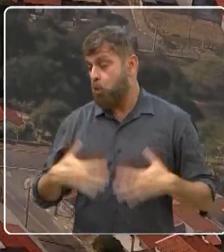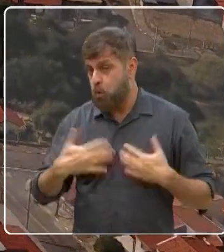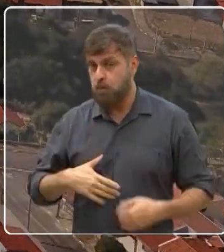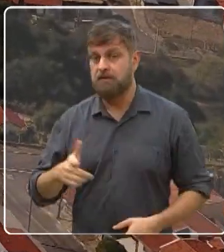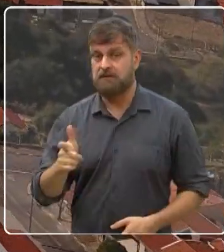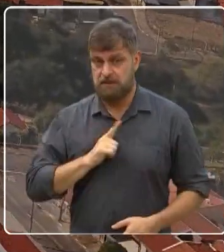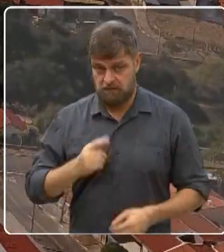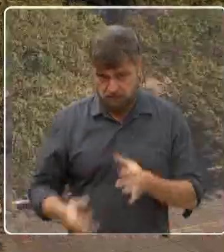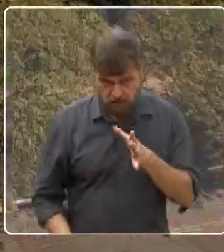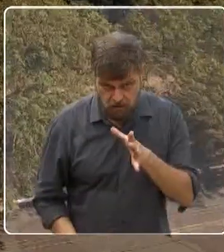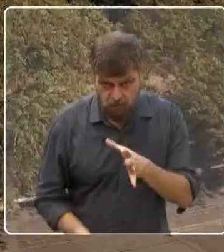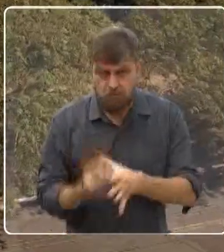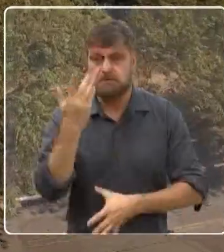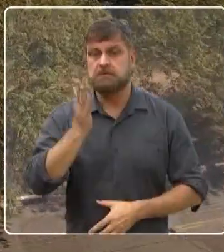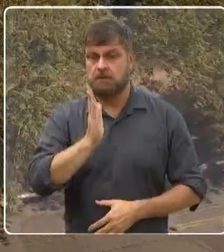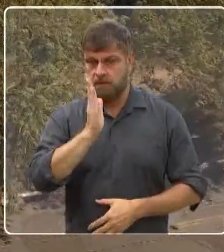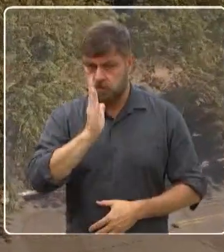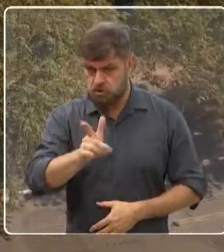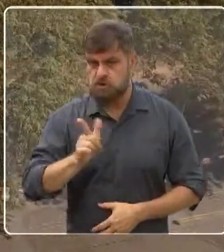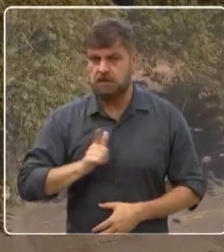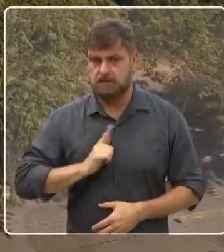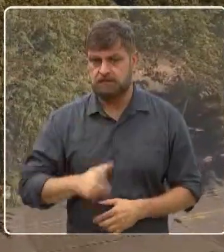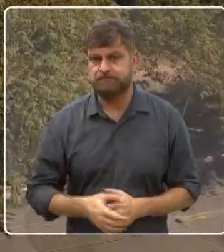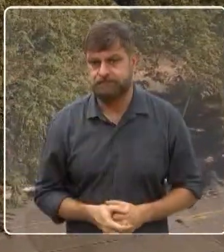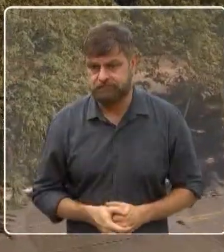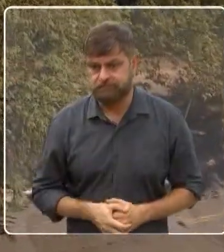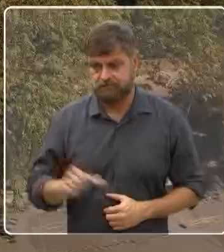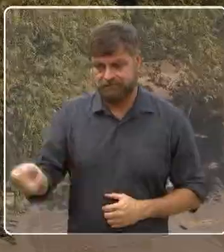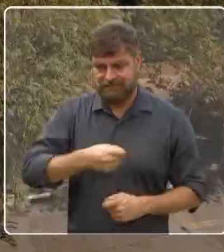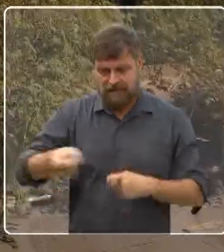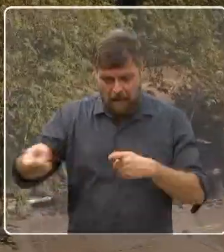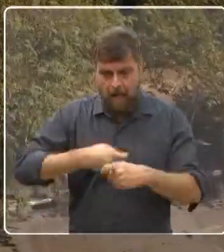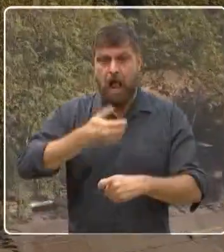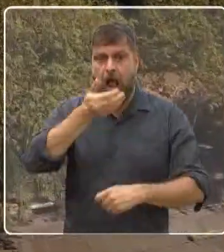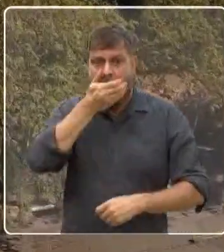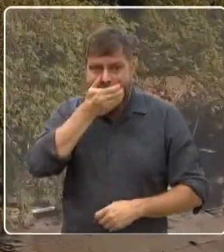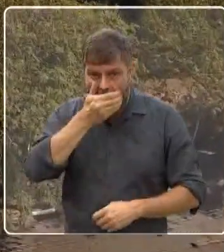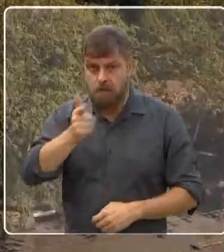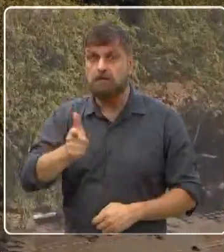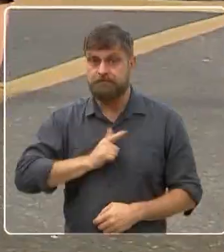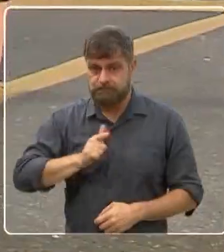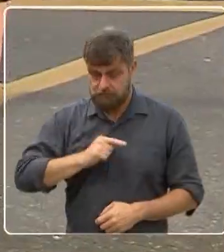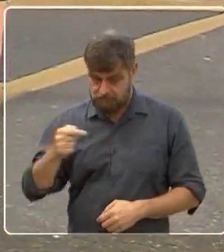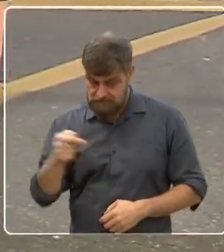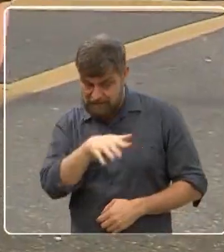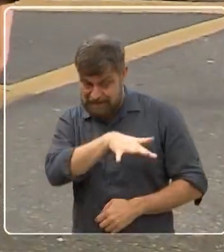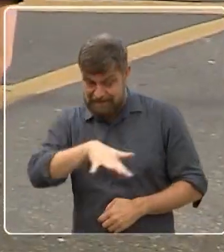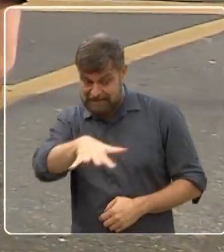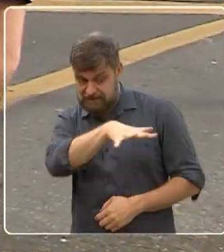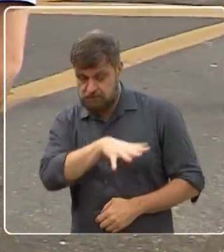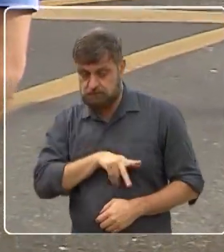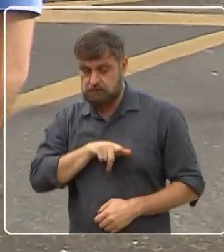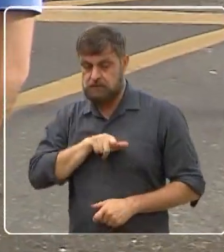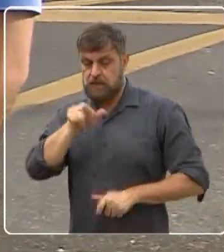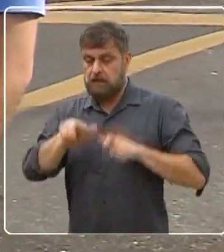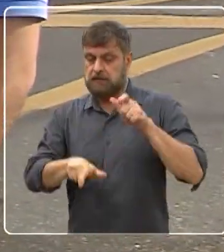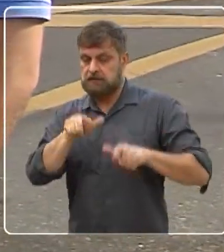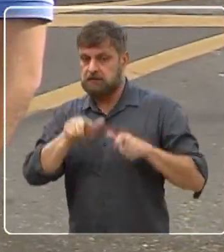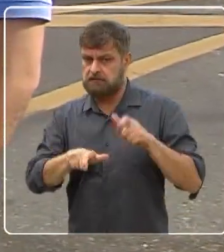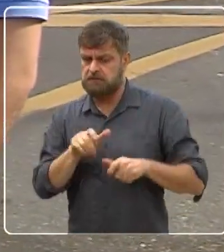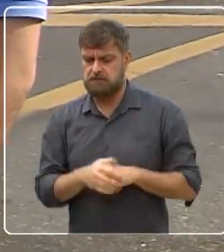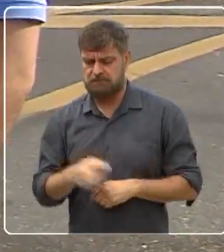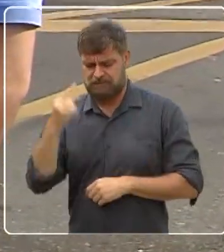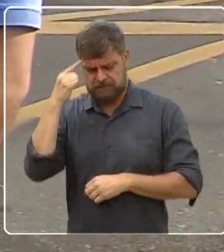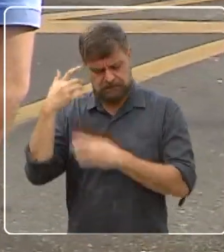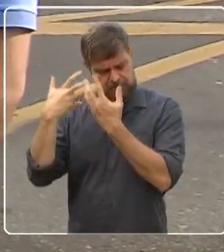alguns casos, assim, de tentativa, né? De estupro naquela região. E aí foi quando os moradores começaram